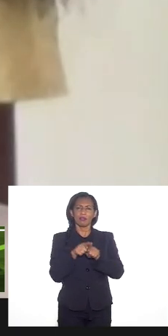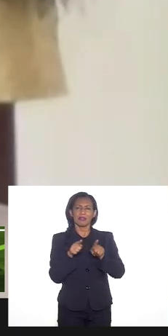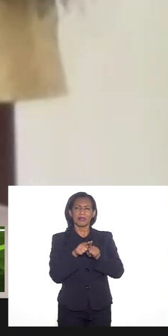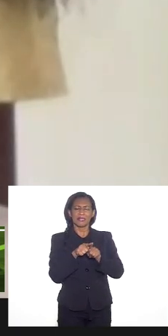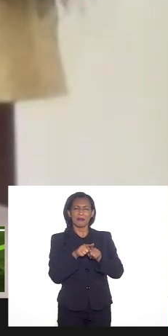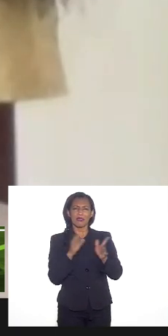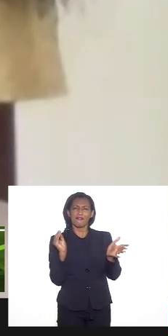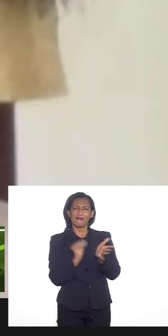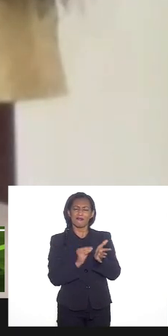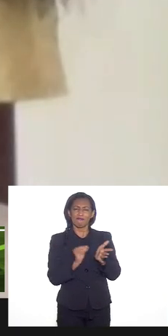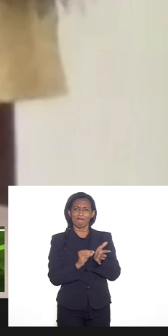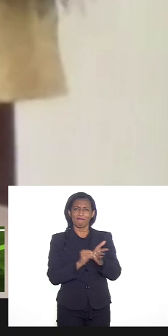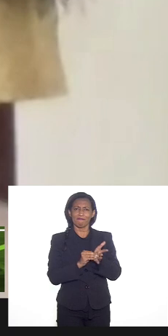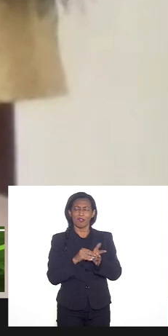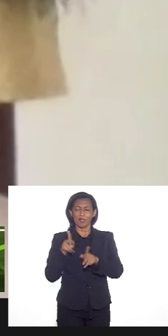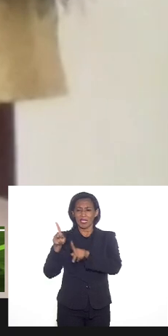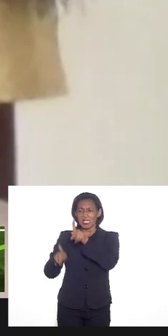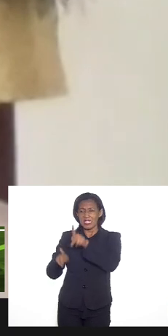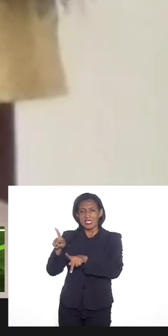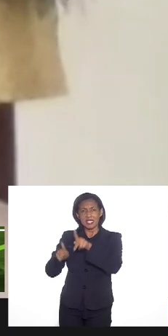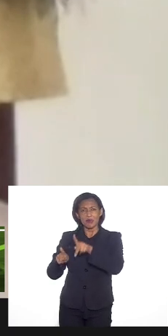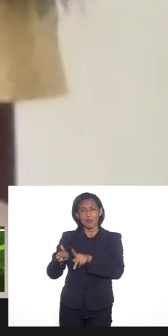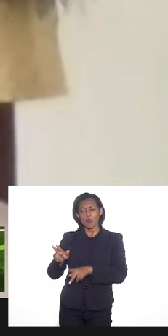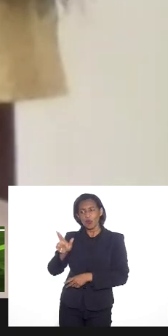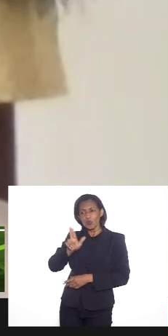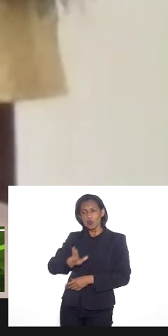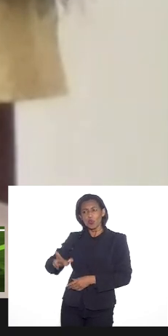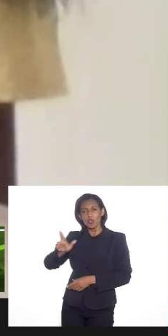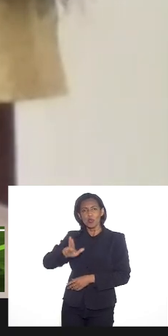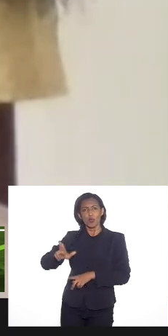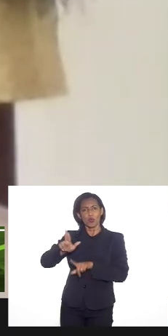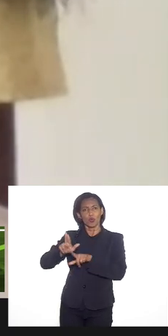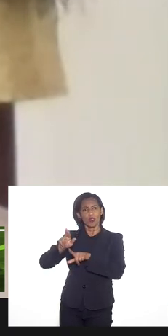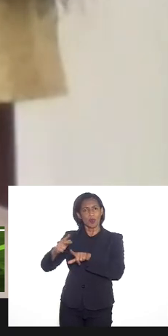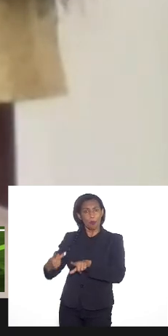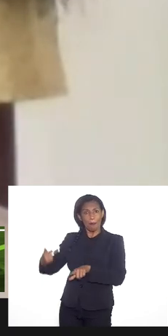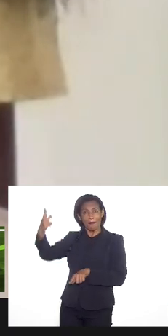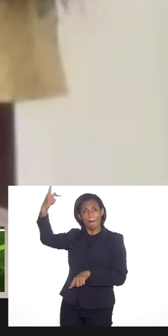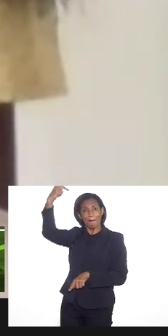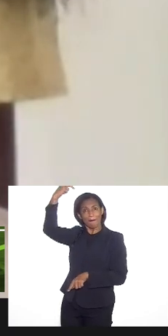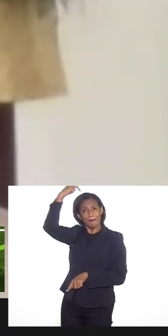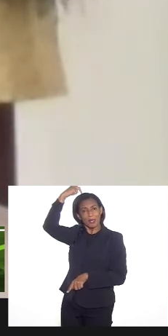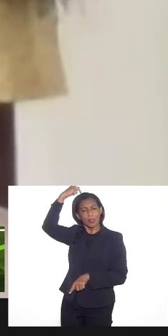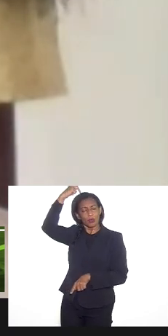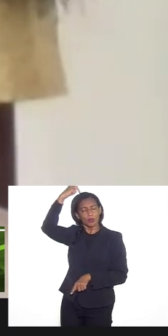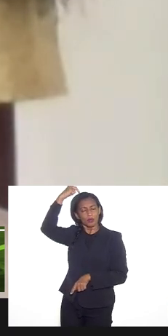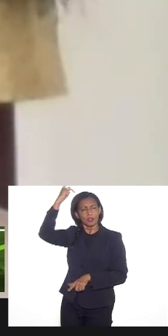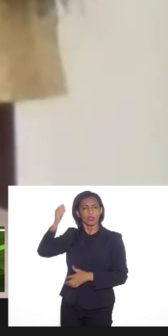desprovido desse povo que usa, sobretudo, o neopentecostalismo, usa